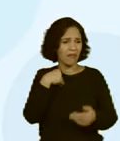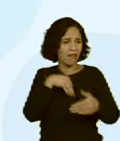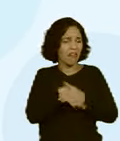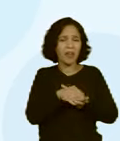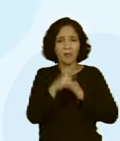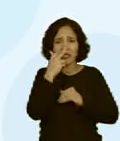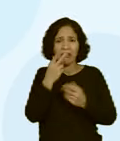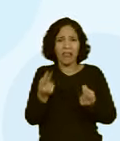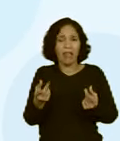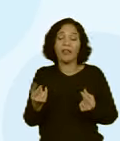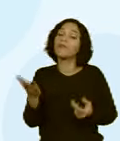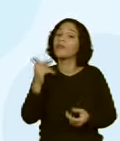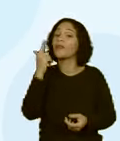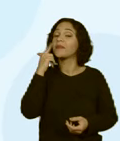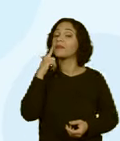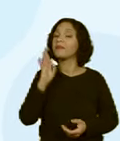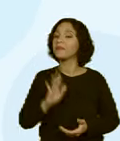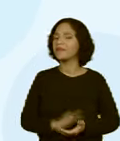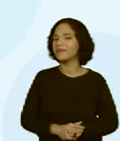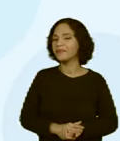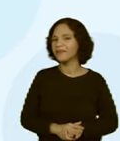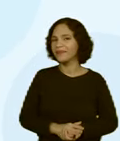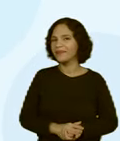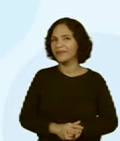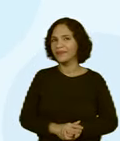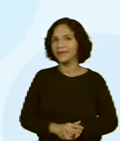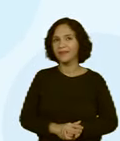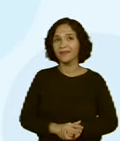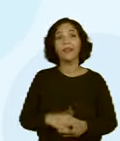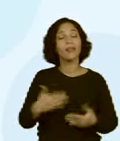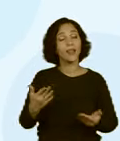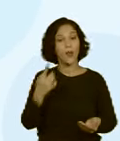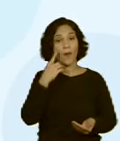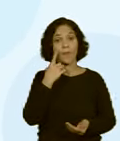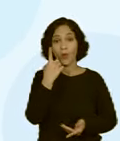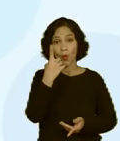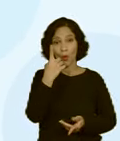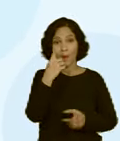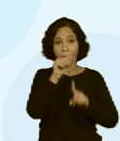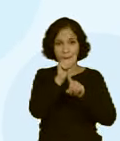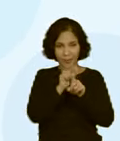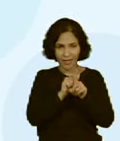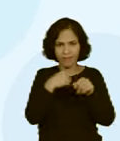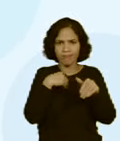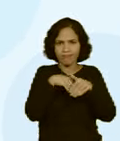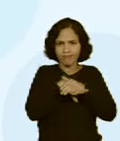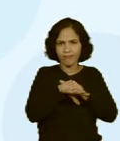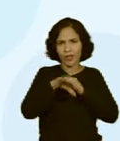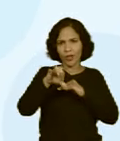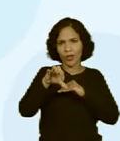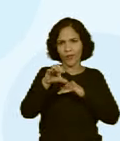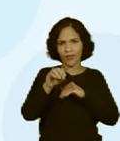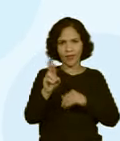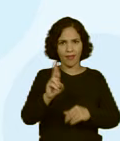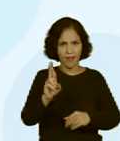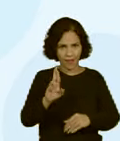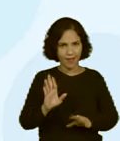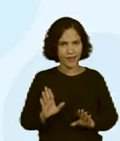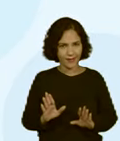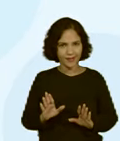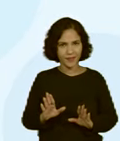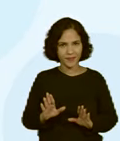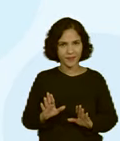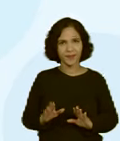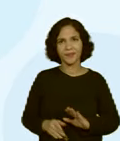nada, professora. Tá bom, então, vamos lá. Vamos olhar aqui. Então, R$ 90,00, vamos pegar a canetinha, né?